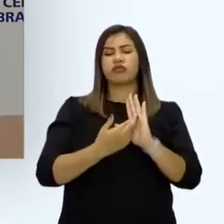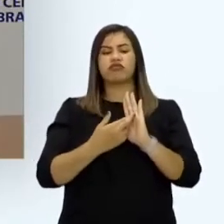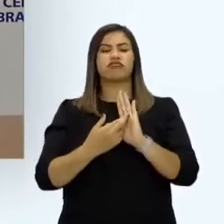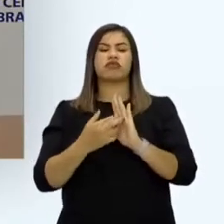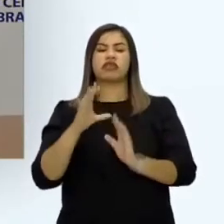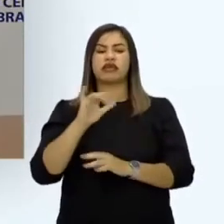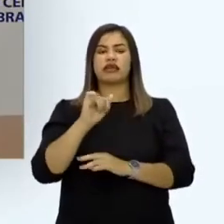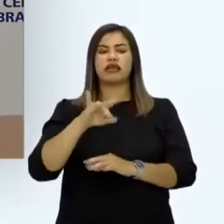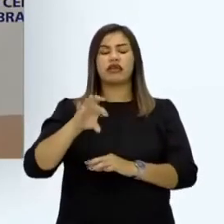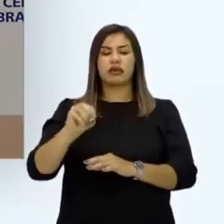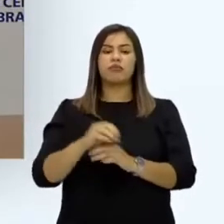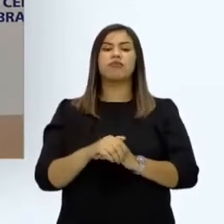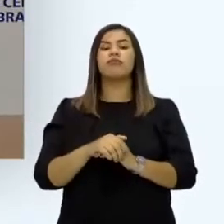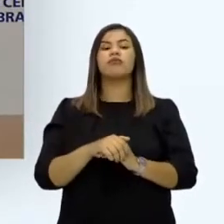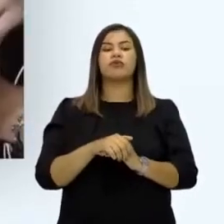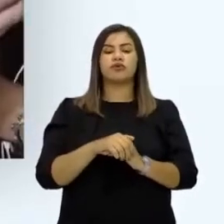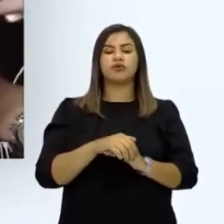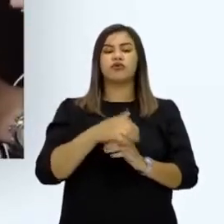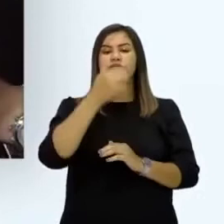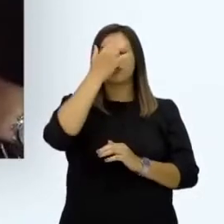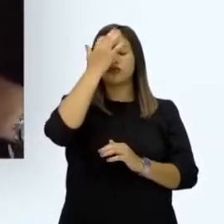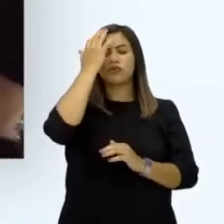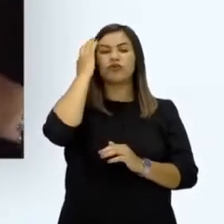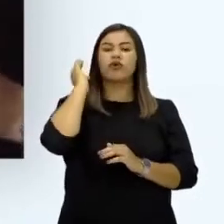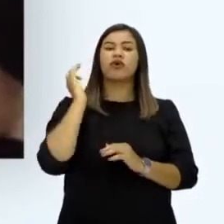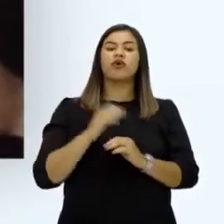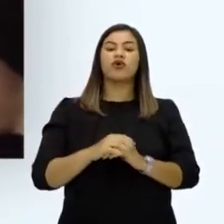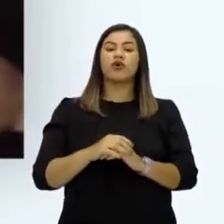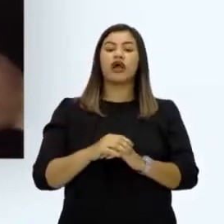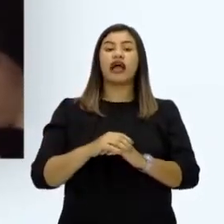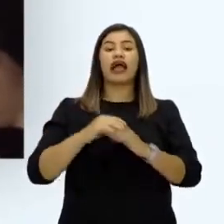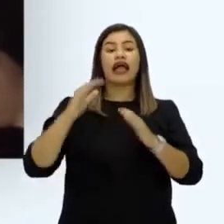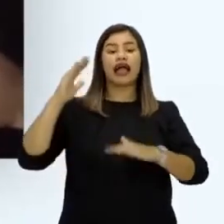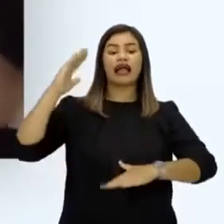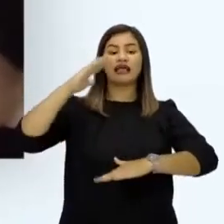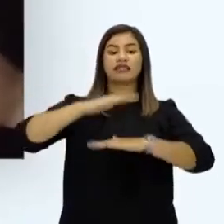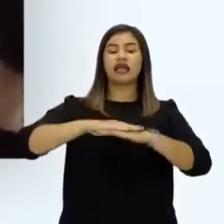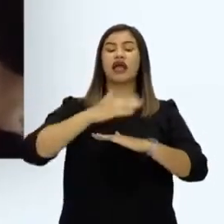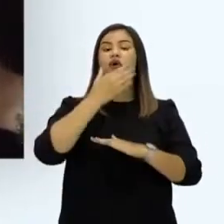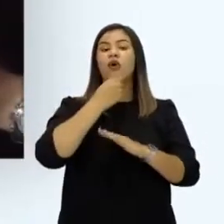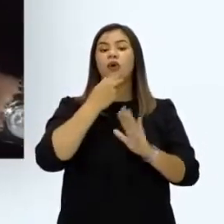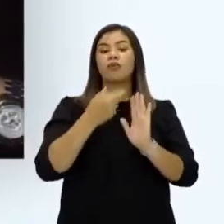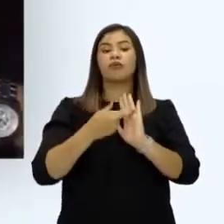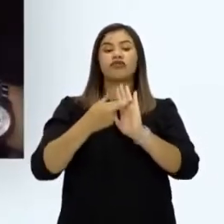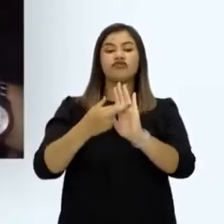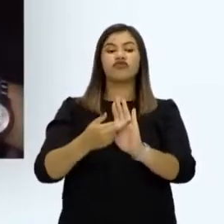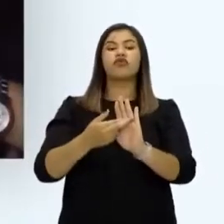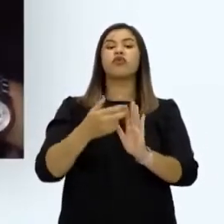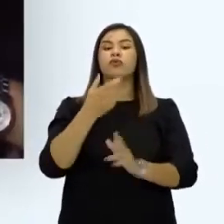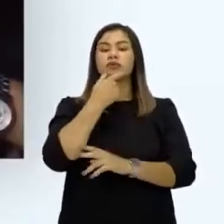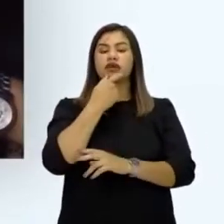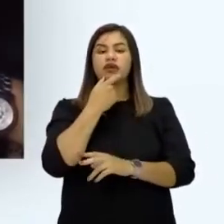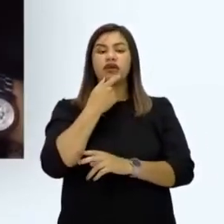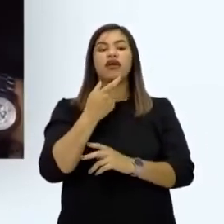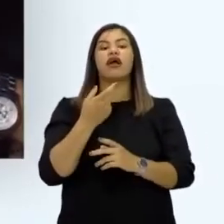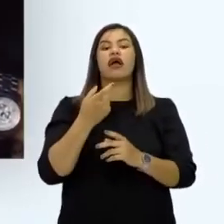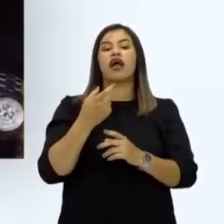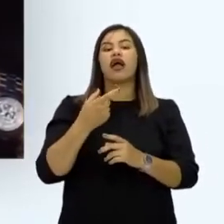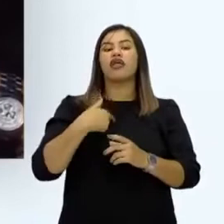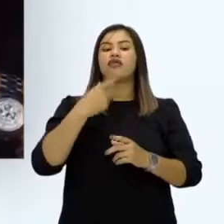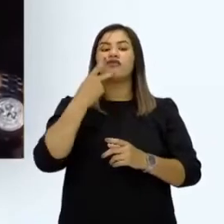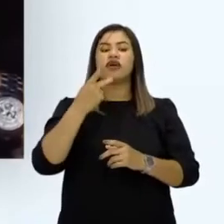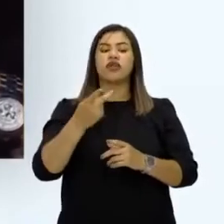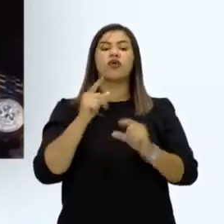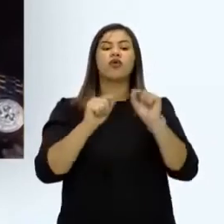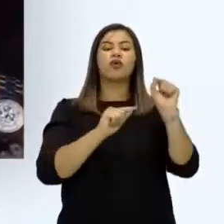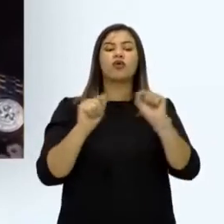tem se mostrado exitoso. No final da tarde, o embaixador britânico conversou com o ministro da Fazenda, Henrique Meireles.